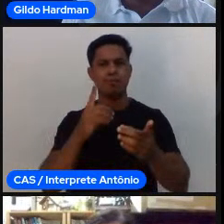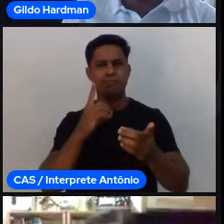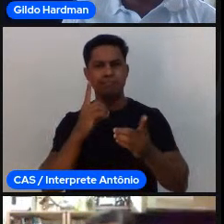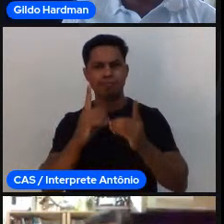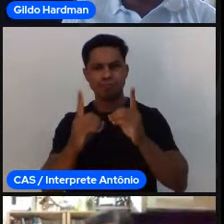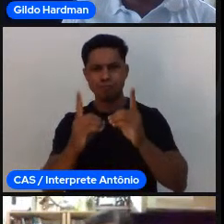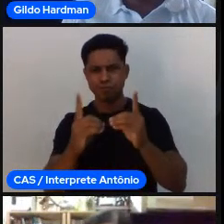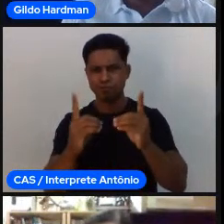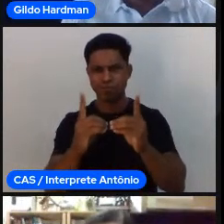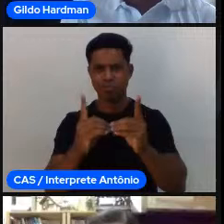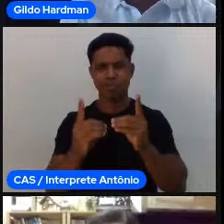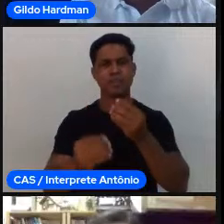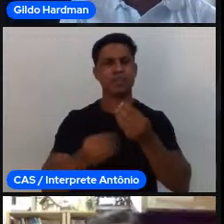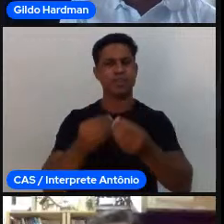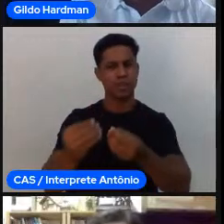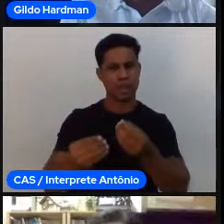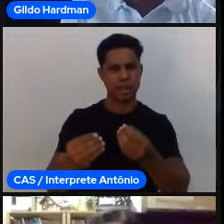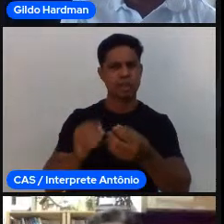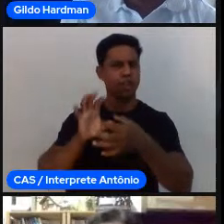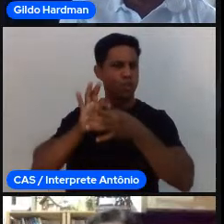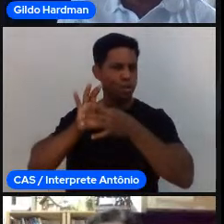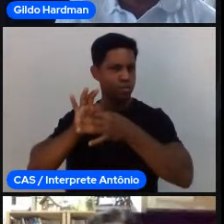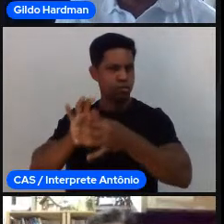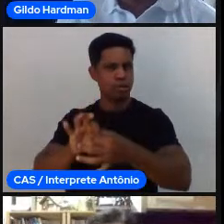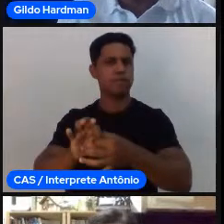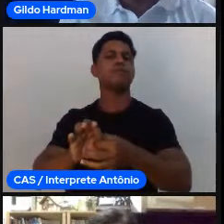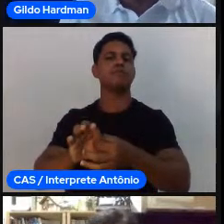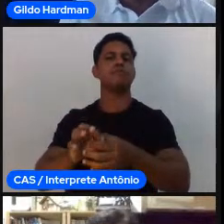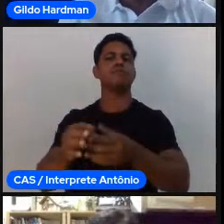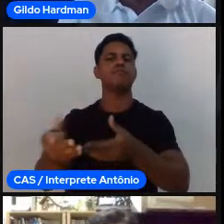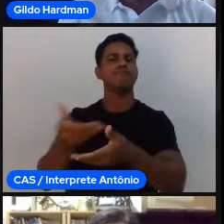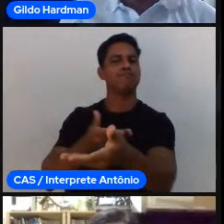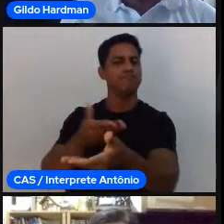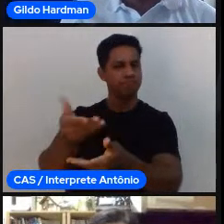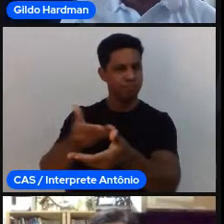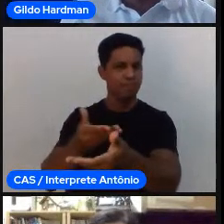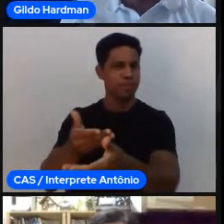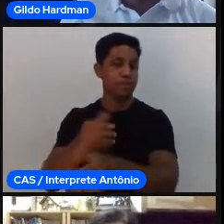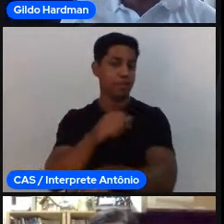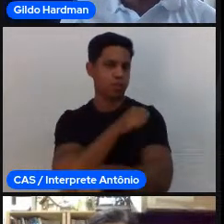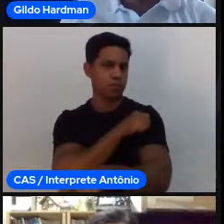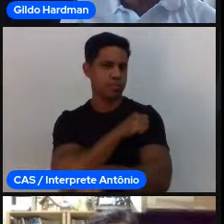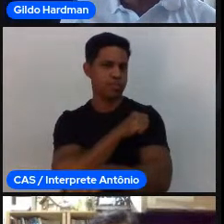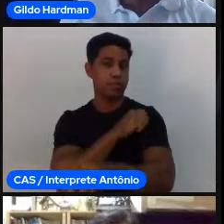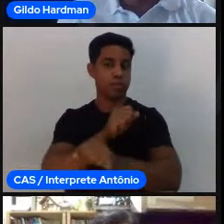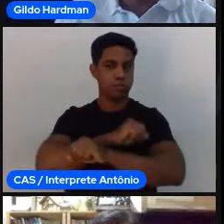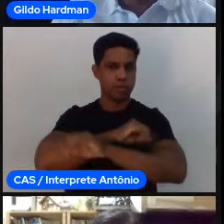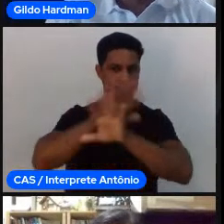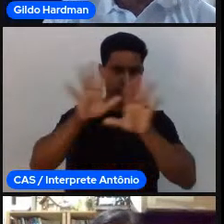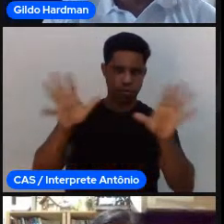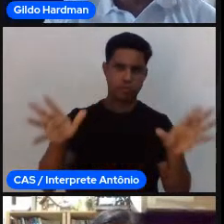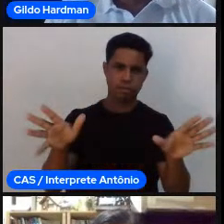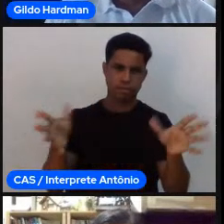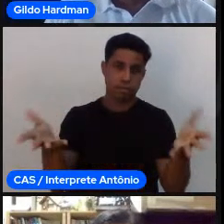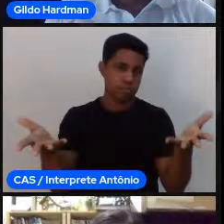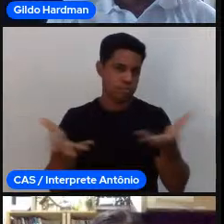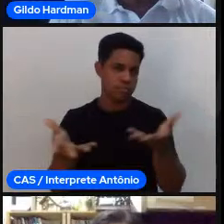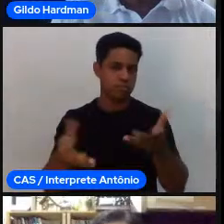positiva com atletas e alunos para que esse ciclo se renove, né? Então, tentei sintetizar aqui a partir de algumas